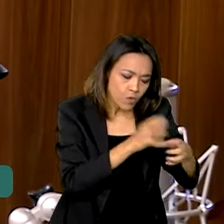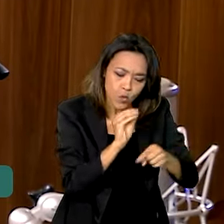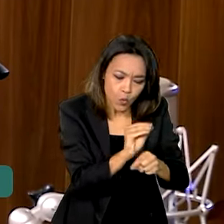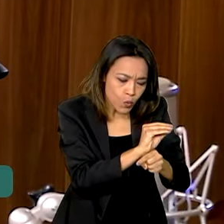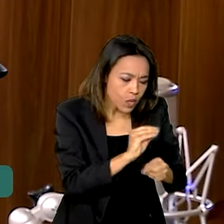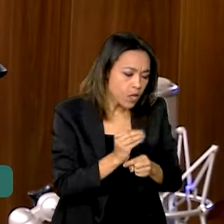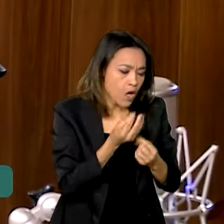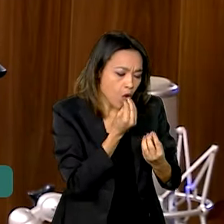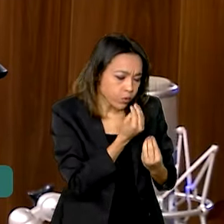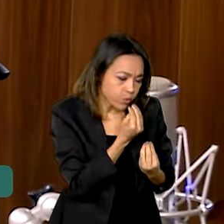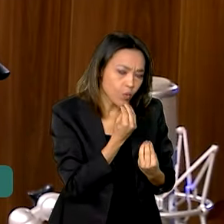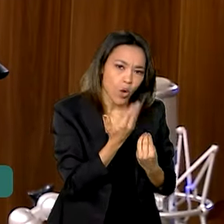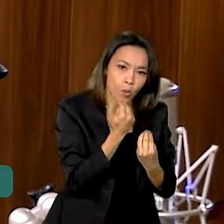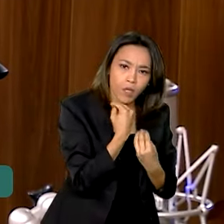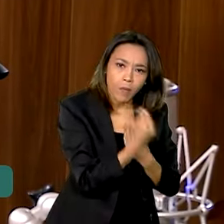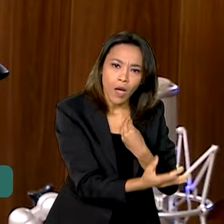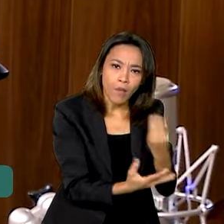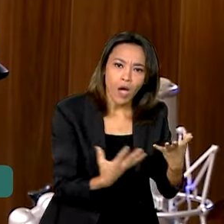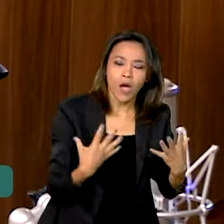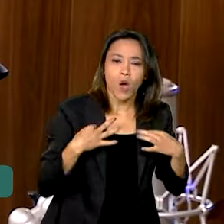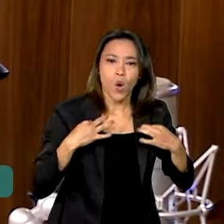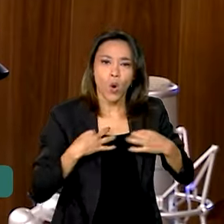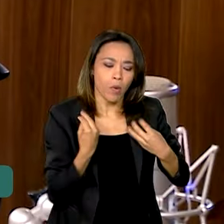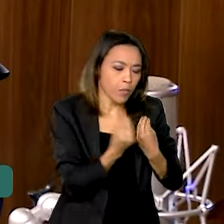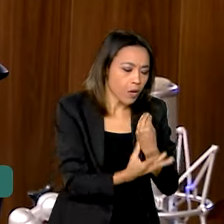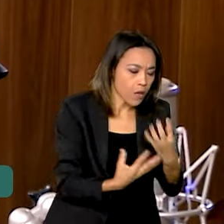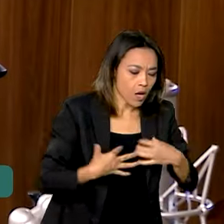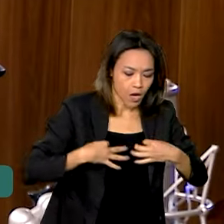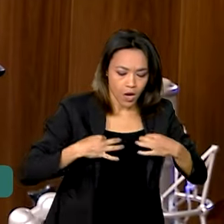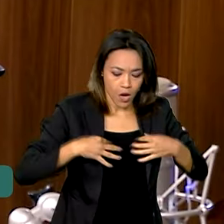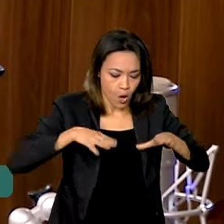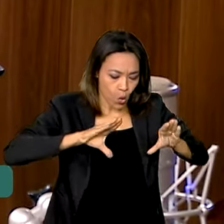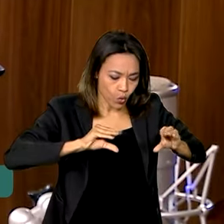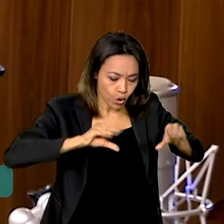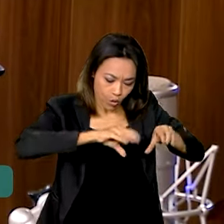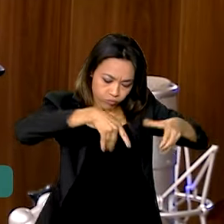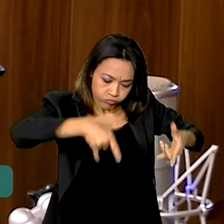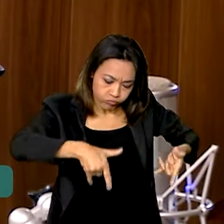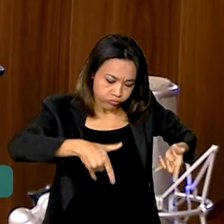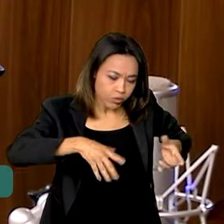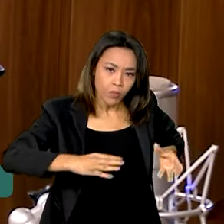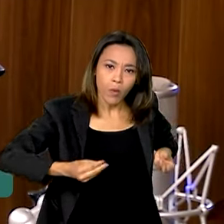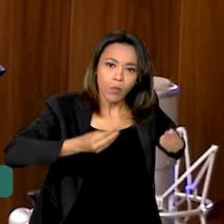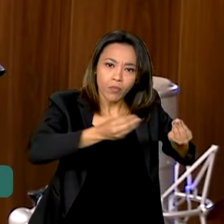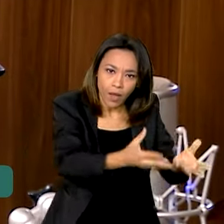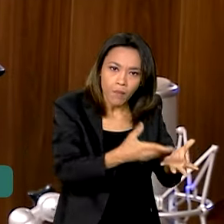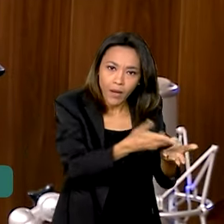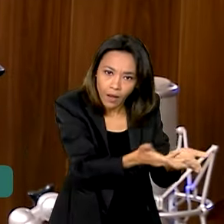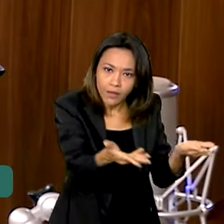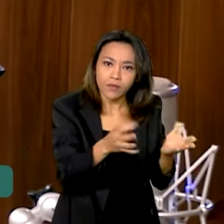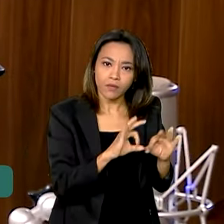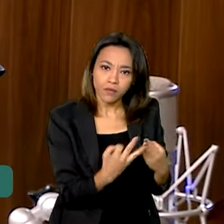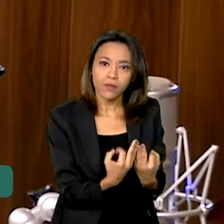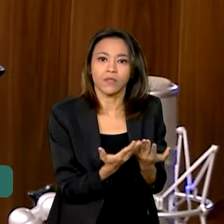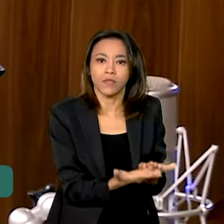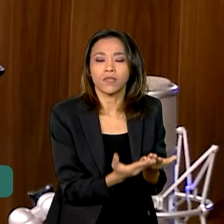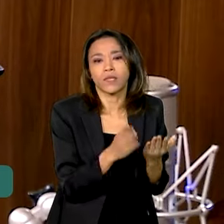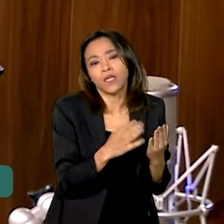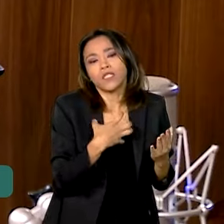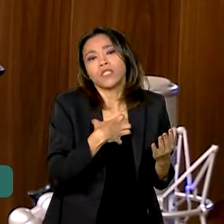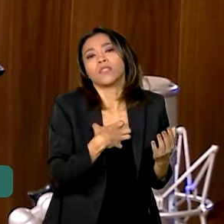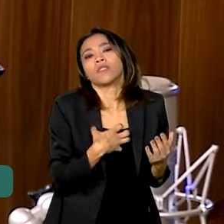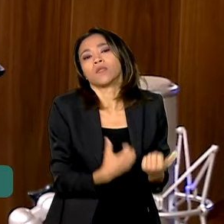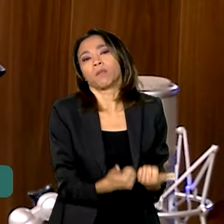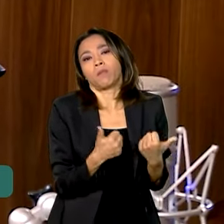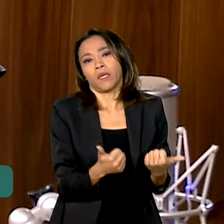em termos de água, em termos de um colchão, de uma roupa, enfim, é dar o mínimo para que essas famílias possam estar bem nesse